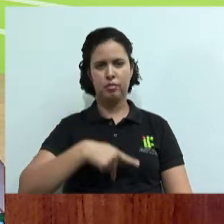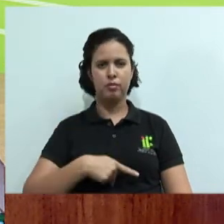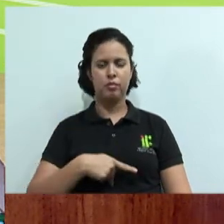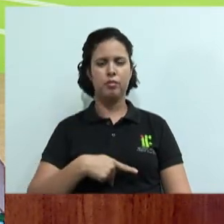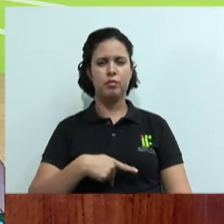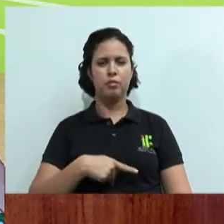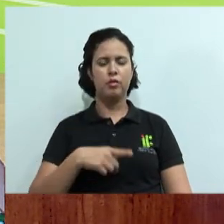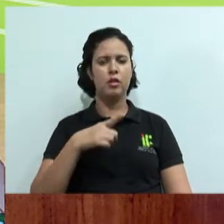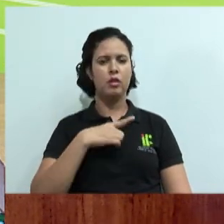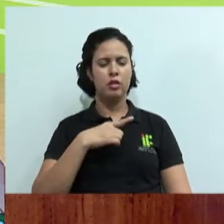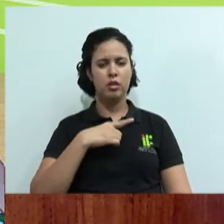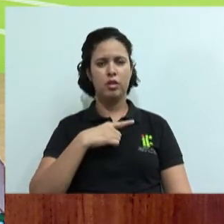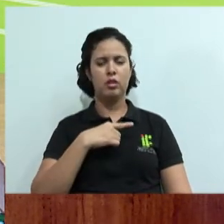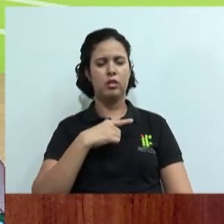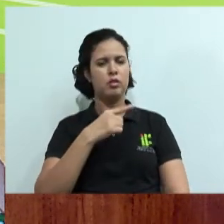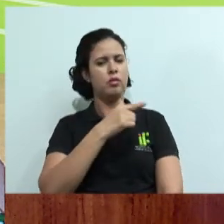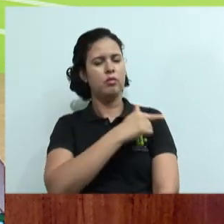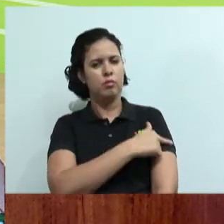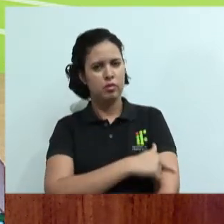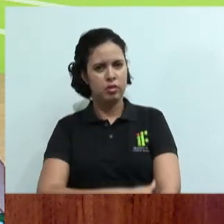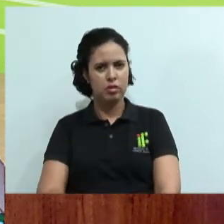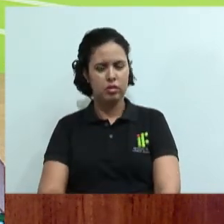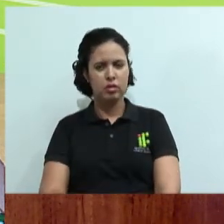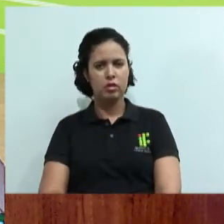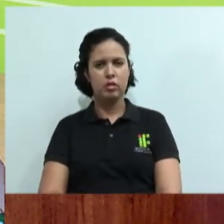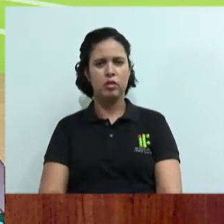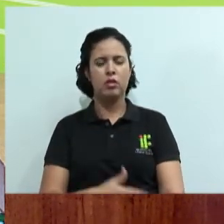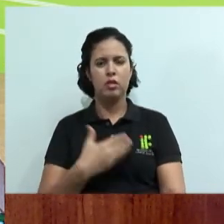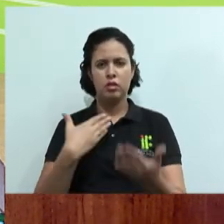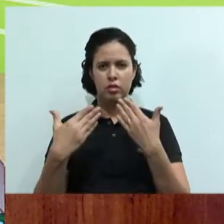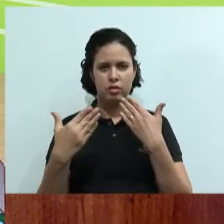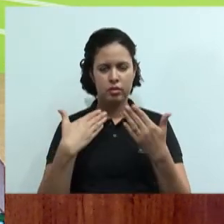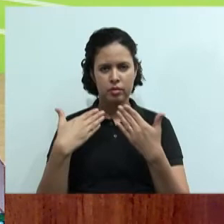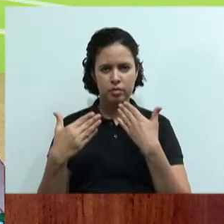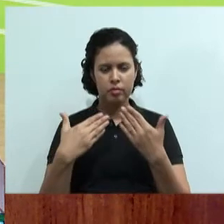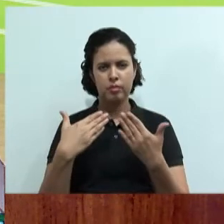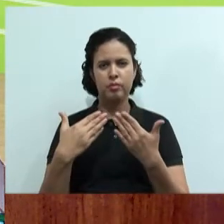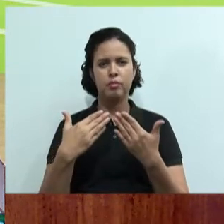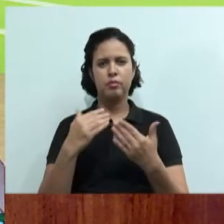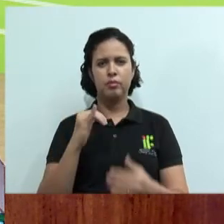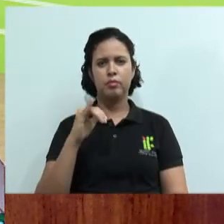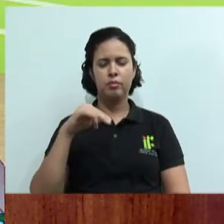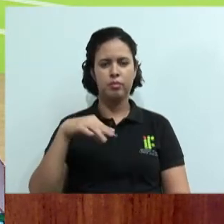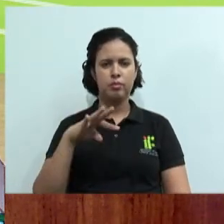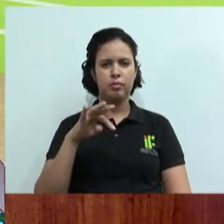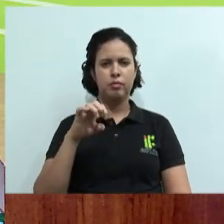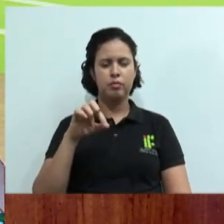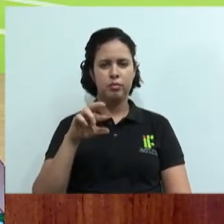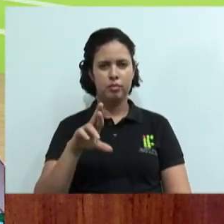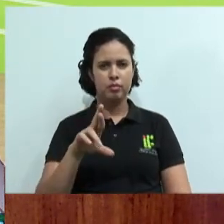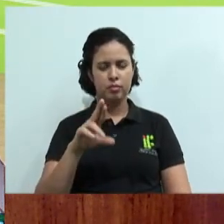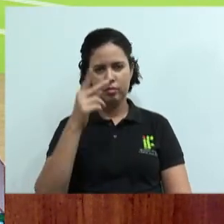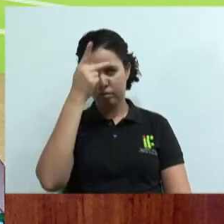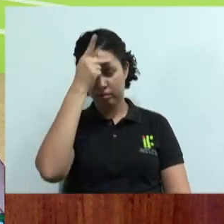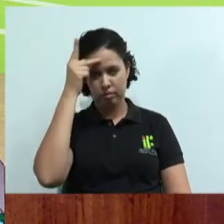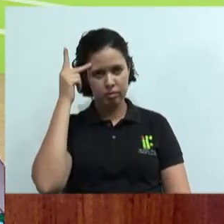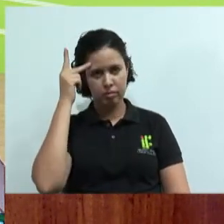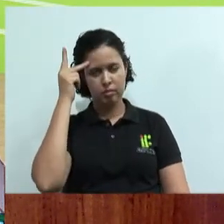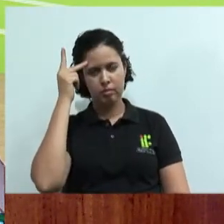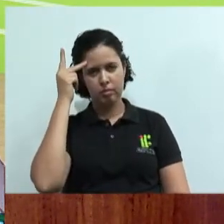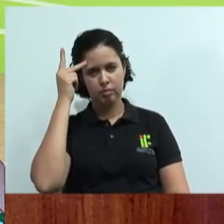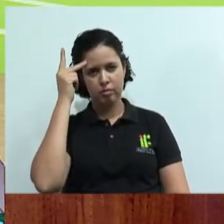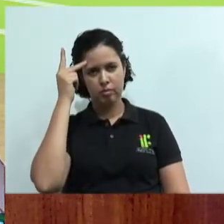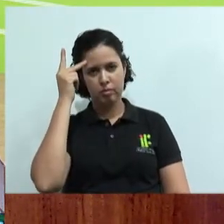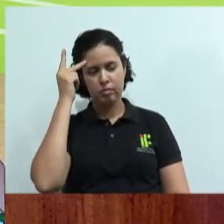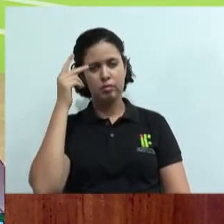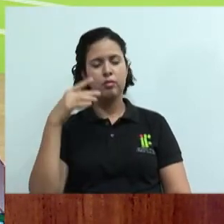também a questão do respeito. Não é verdade? O relacionamento interpessoal, algo que trabalha muito bem, algo que dá muito certo